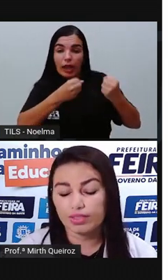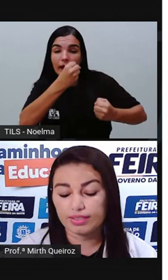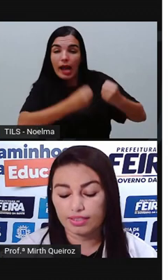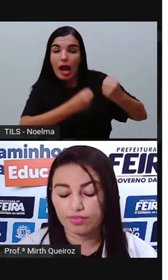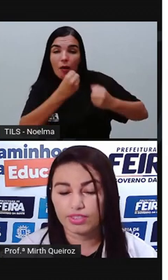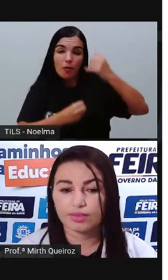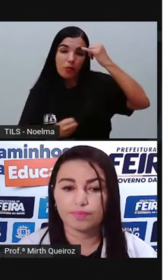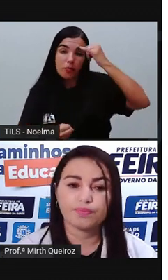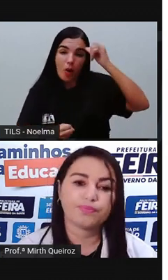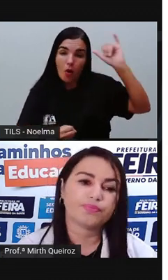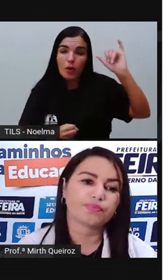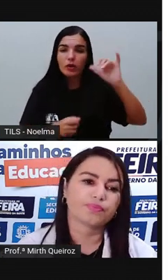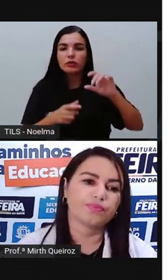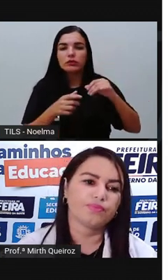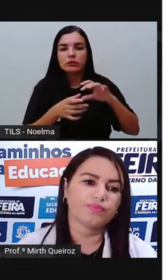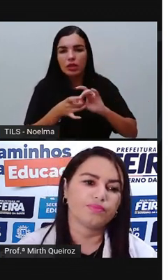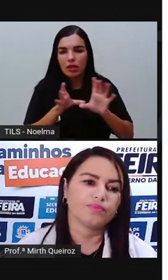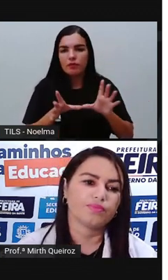trabalhadores livres.